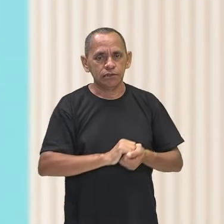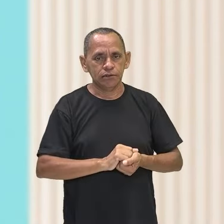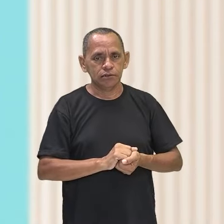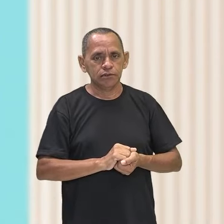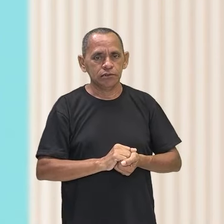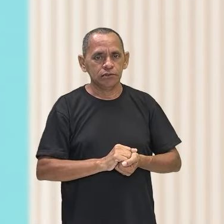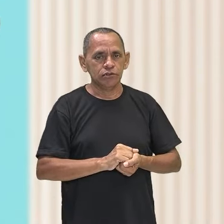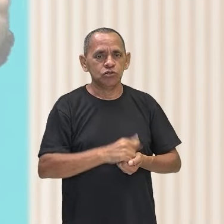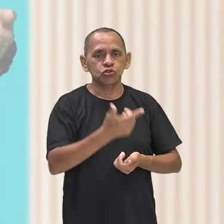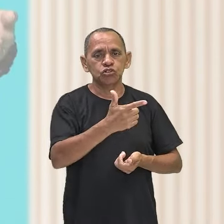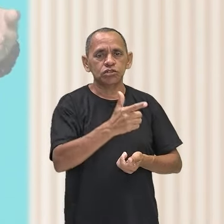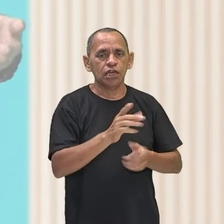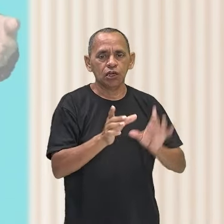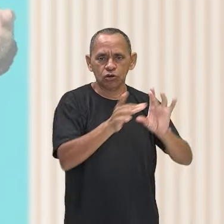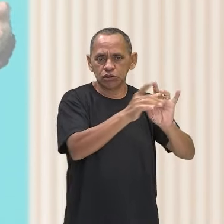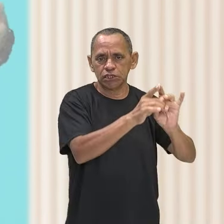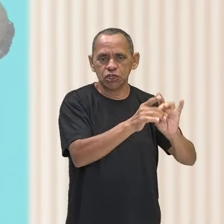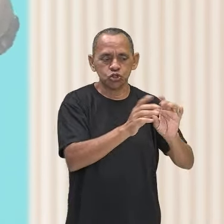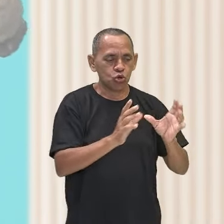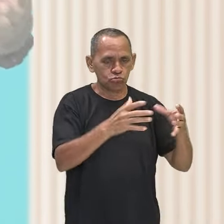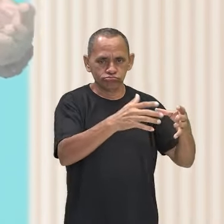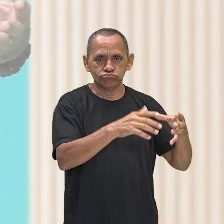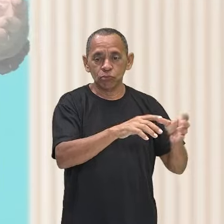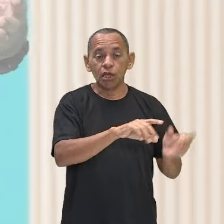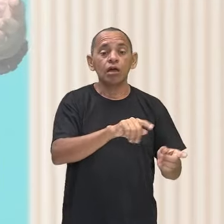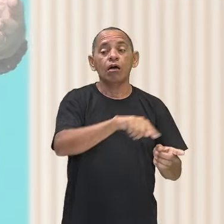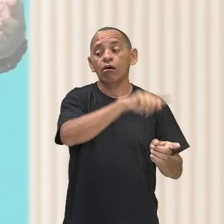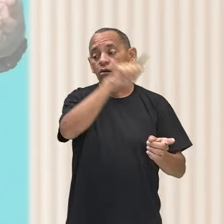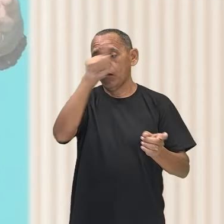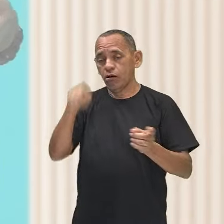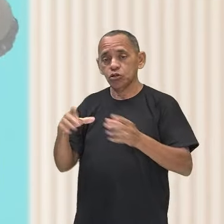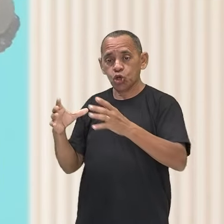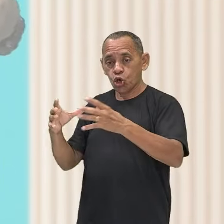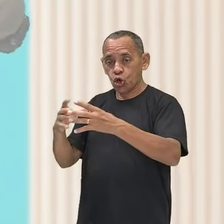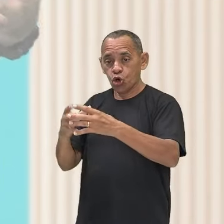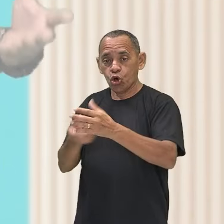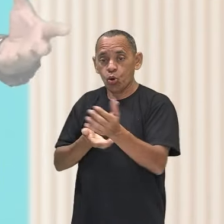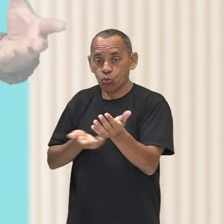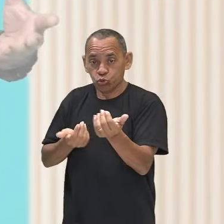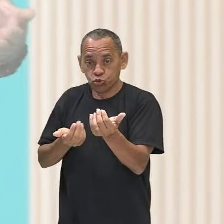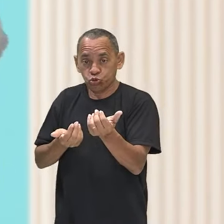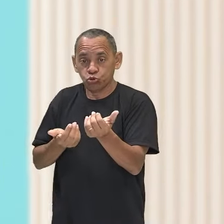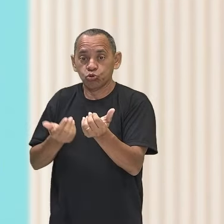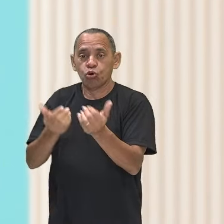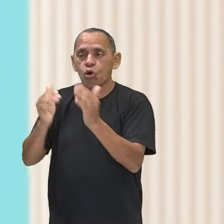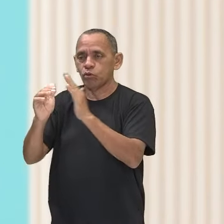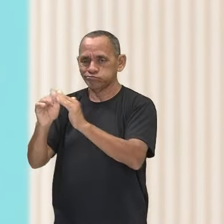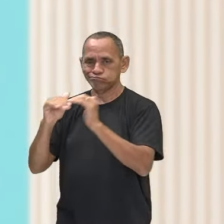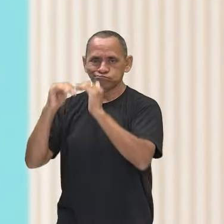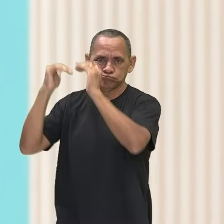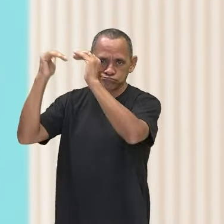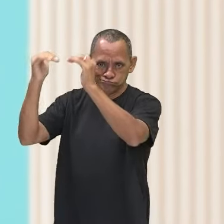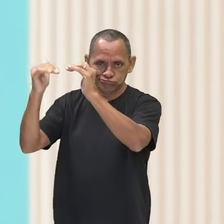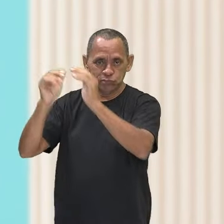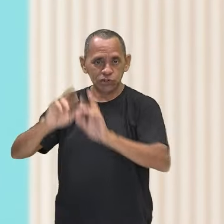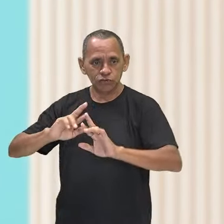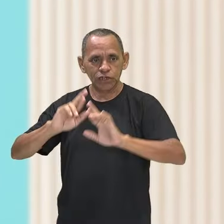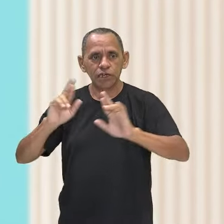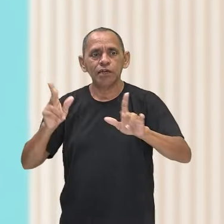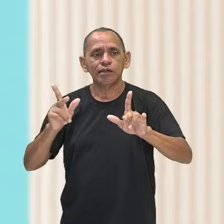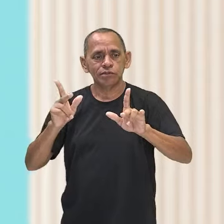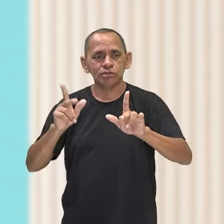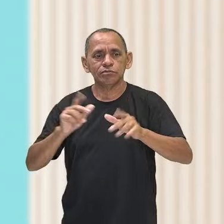e outro, um grupo de jovens que vivem um contexto de classe alta é totalmente diferente